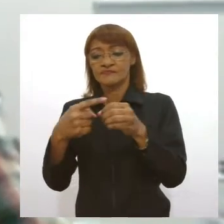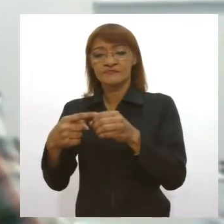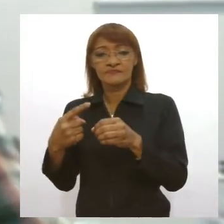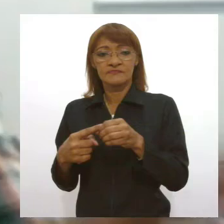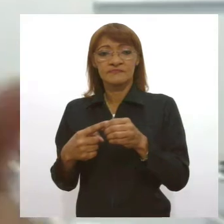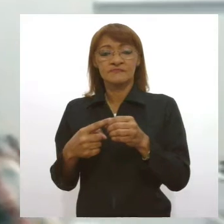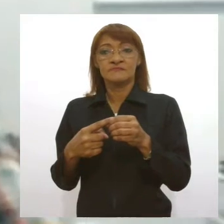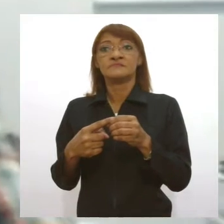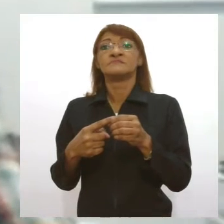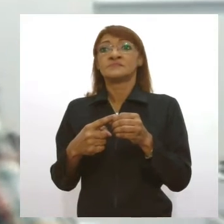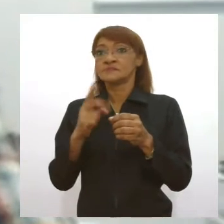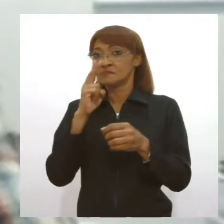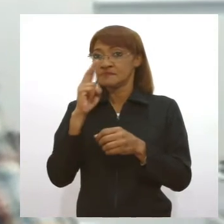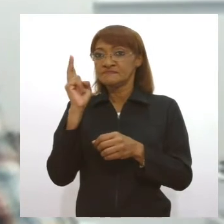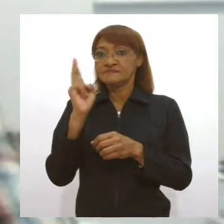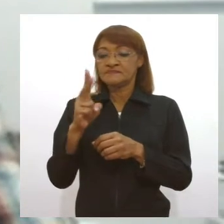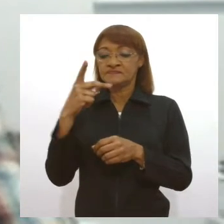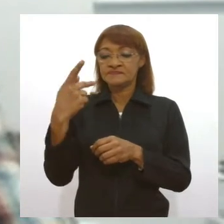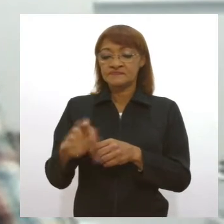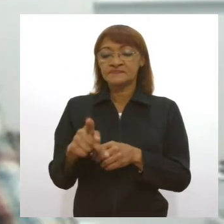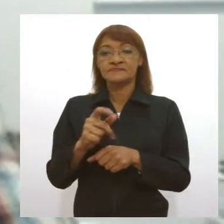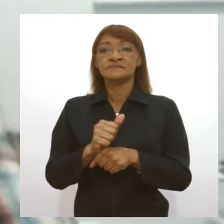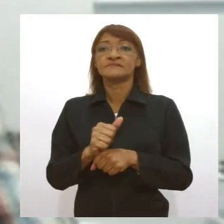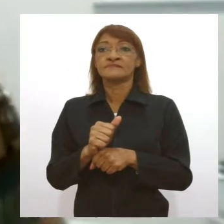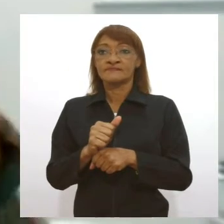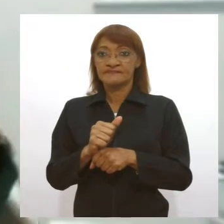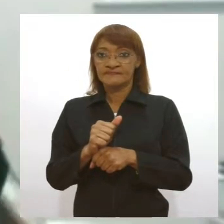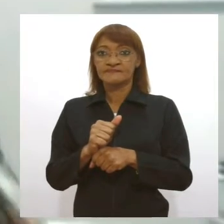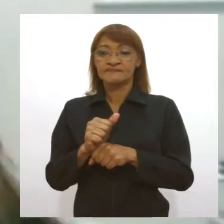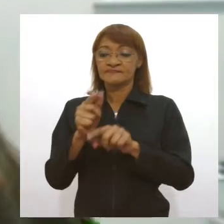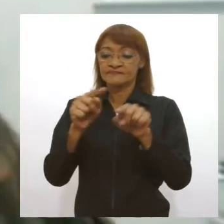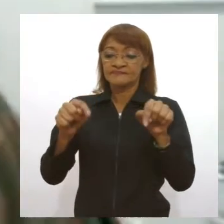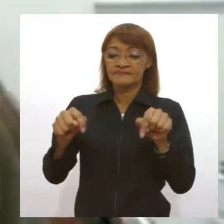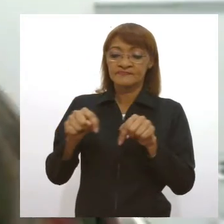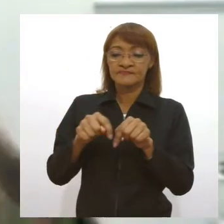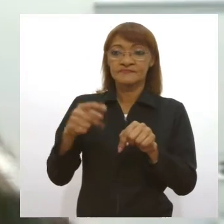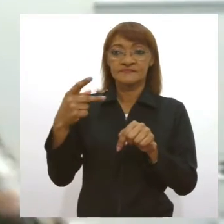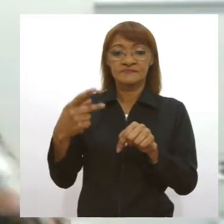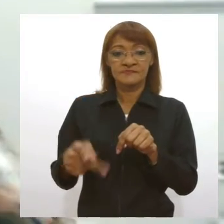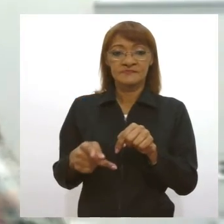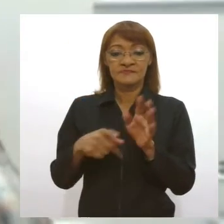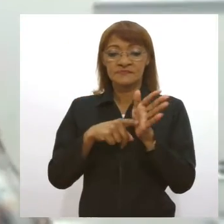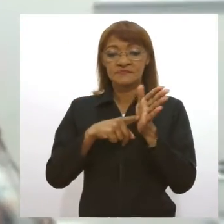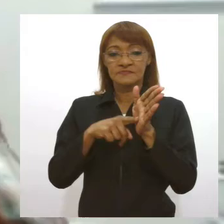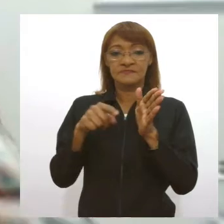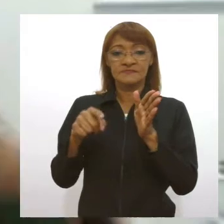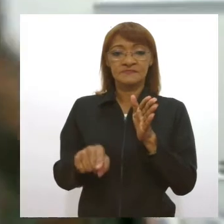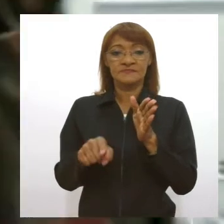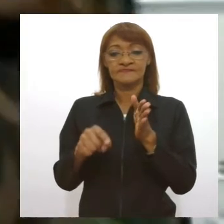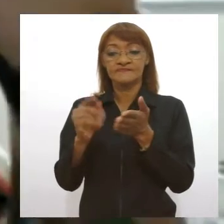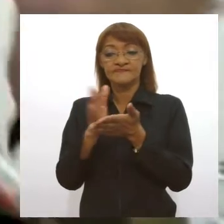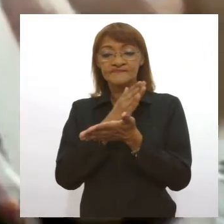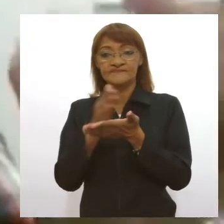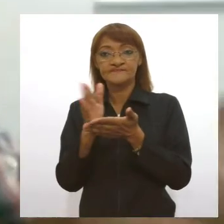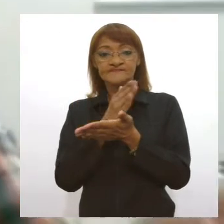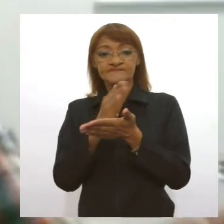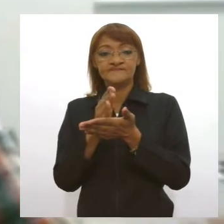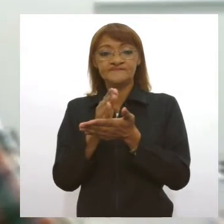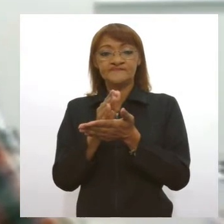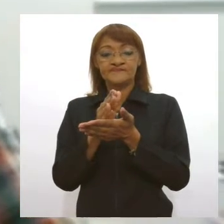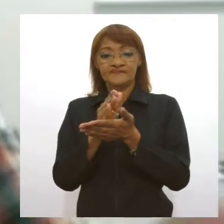representativas aqui no laboratório. Então, nós buscamos pegar algumas amostras de